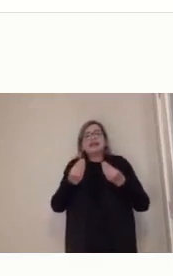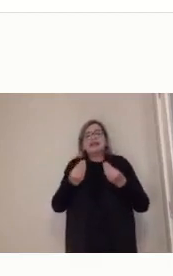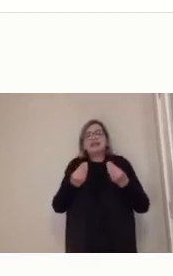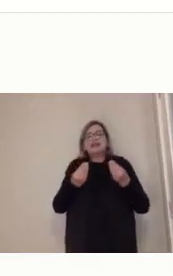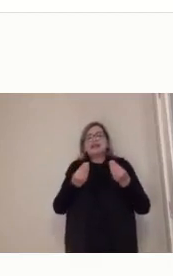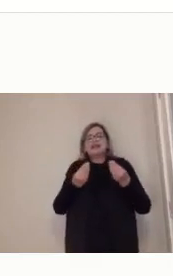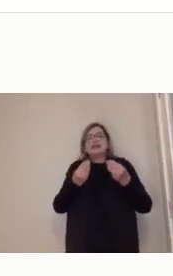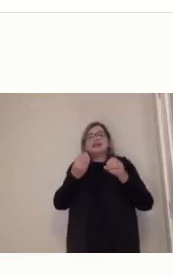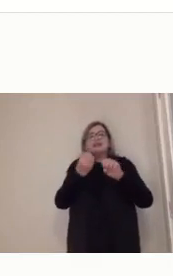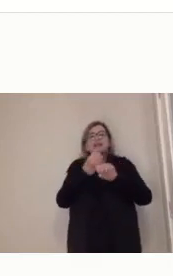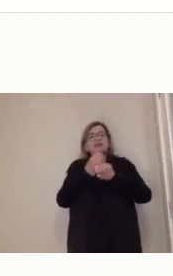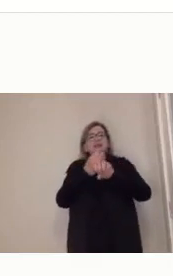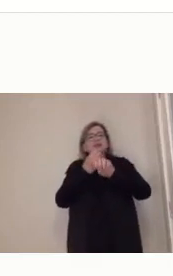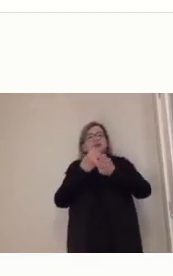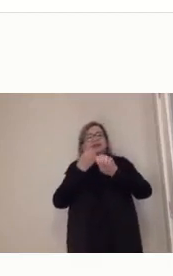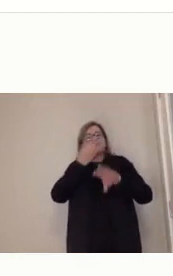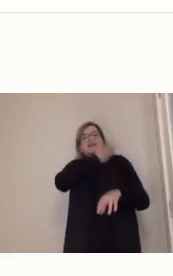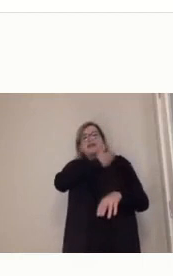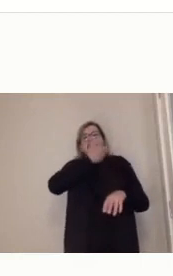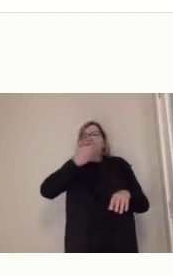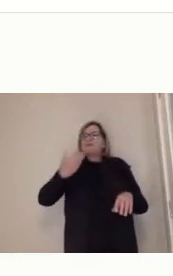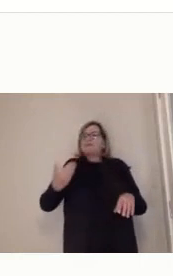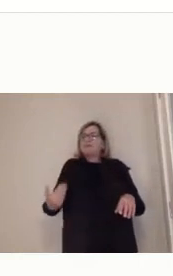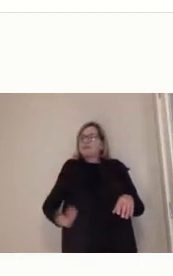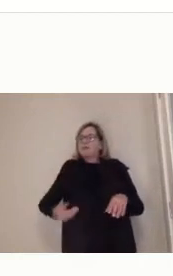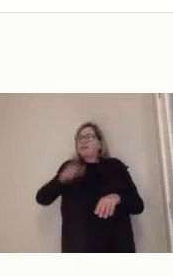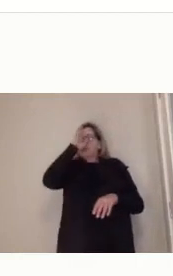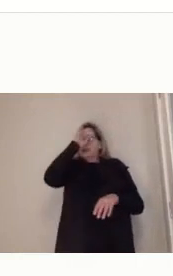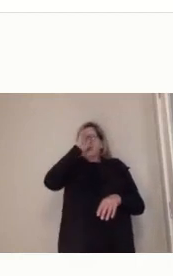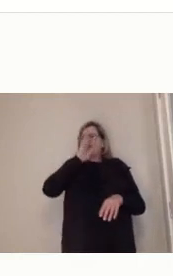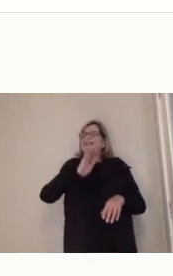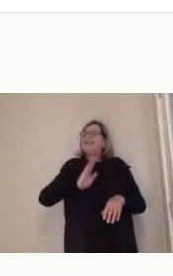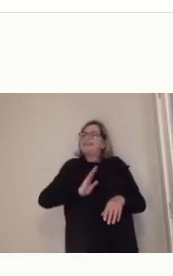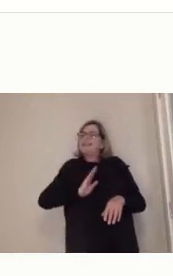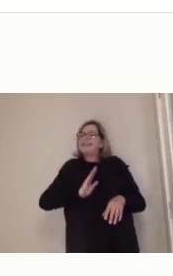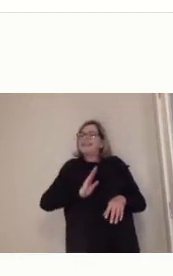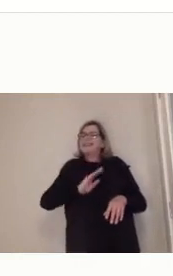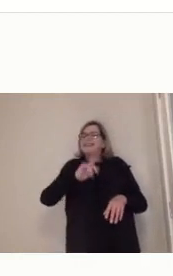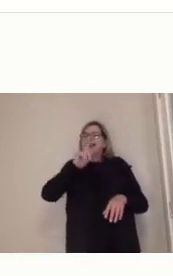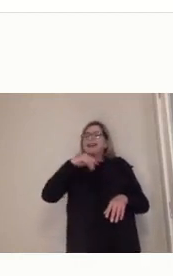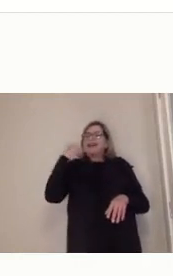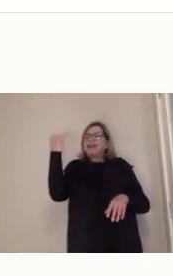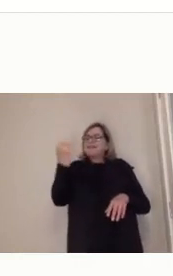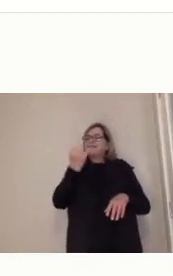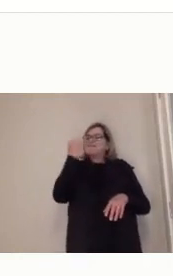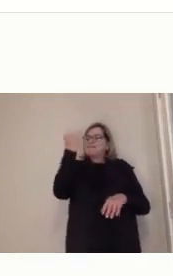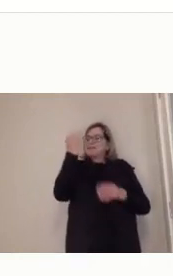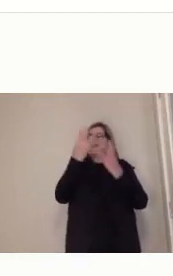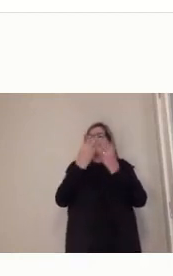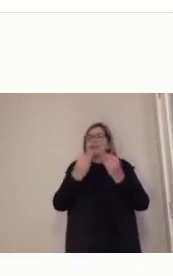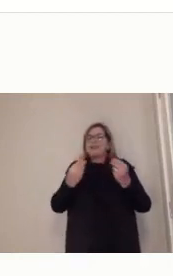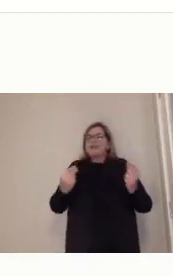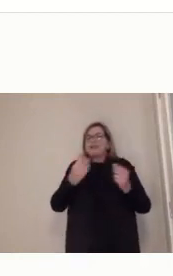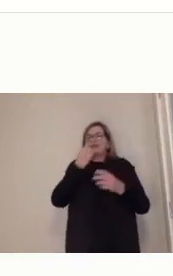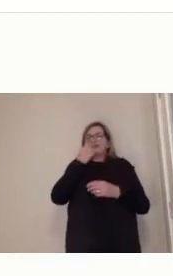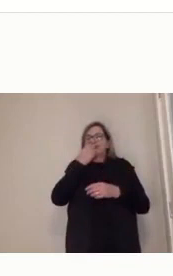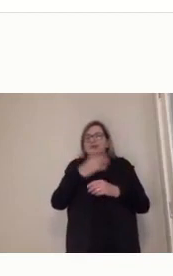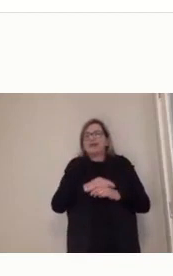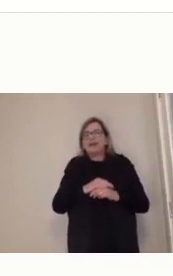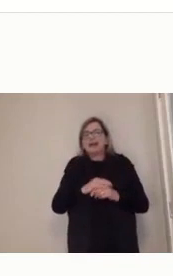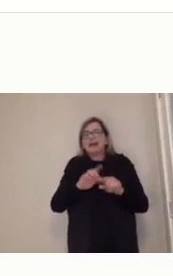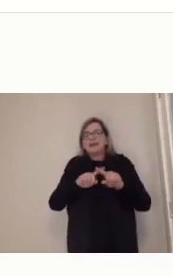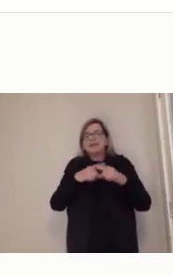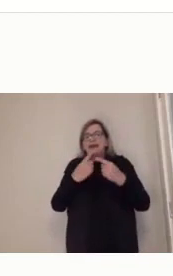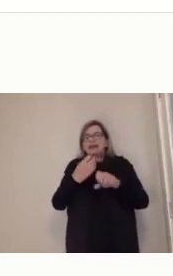Mas ela veio para democratizar. E voltando ao que eu havia dito, hoje a gente já tem, assim, em torno de 18 a 19% da população de